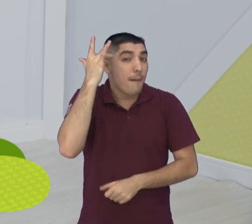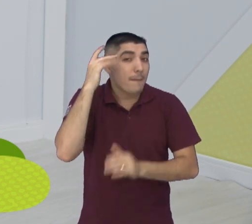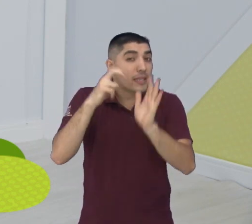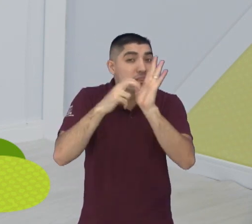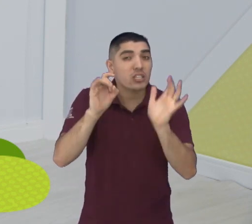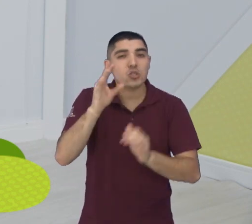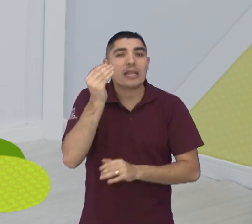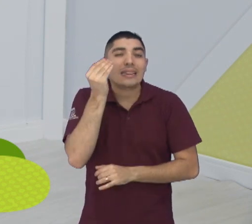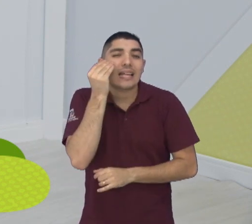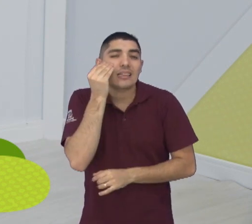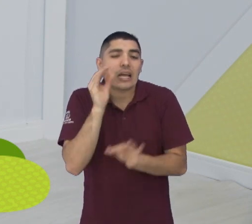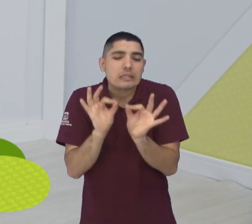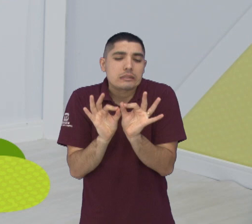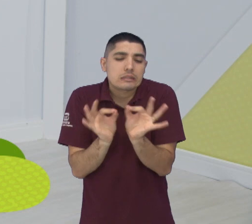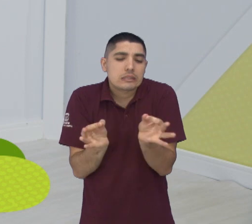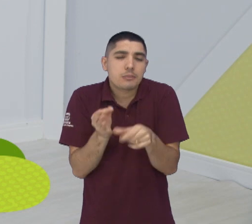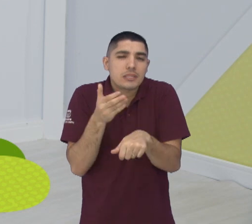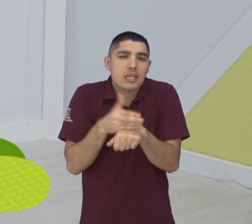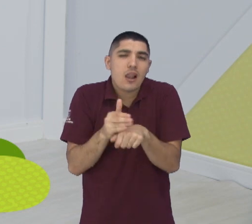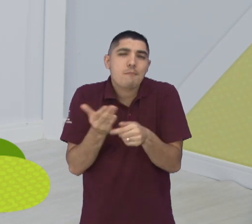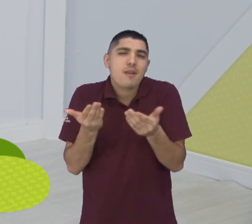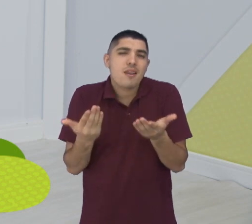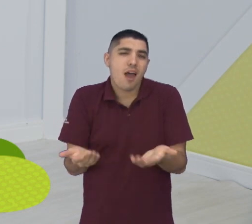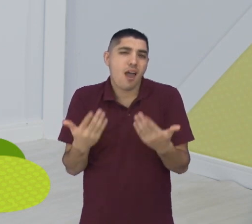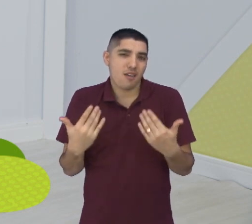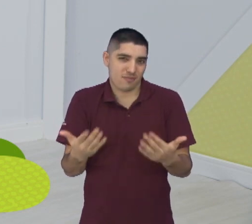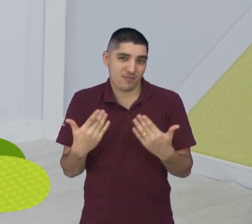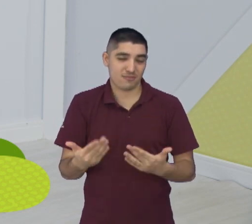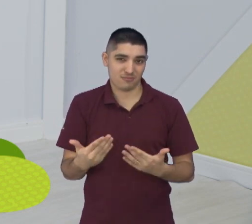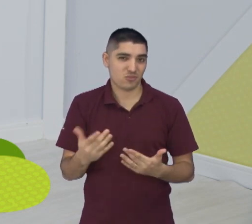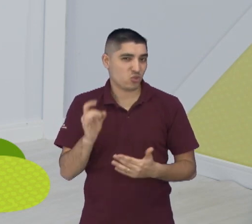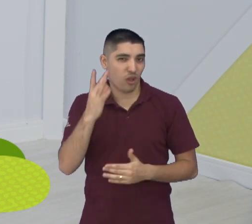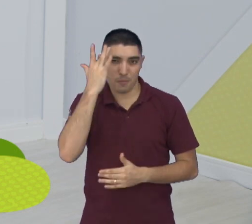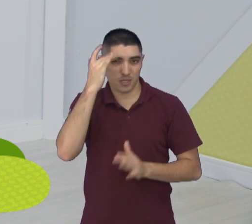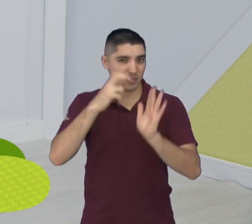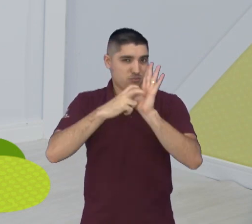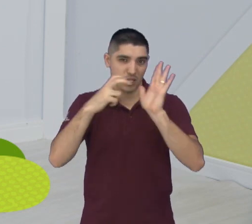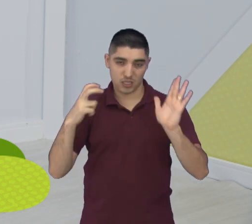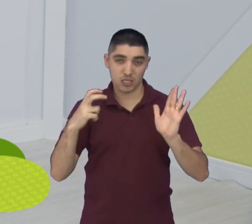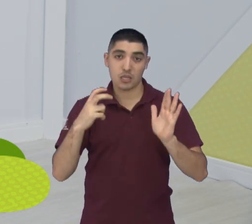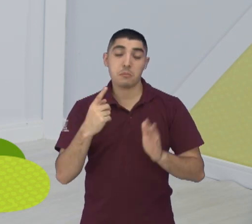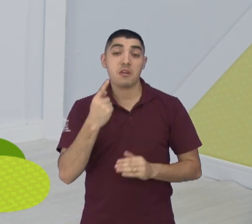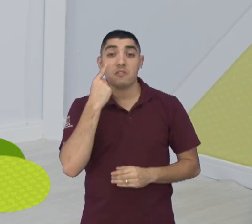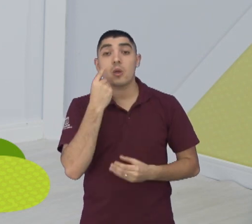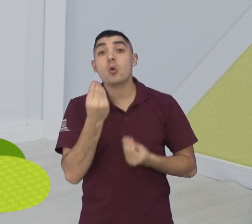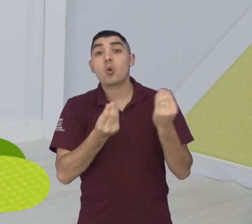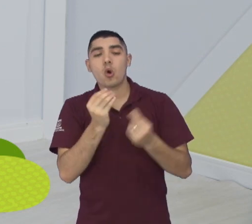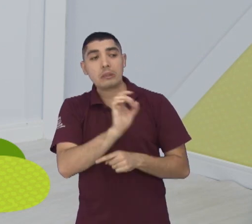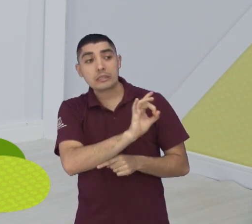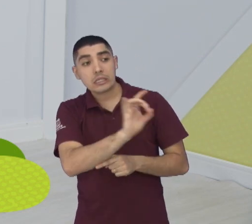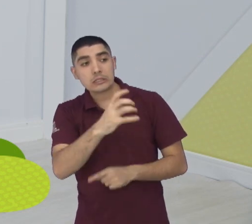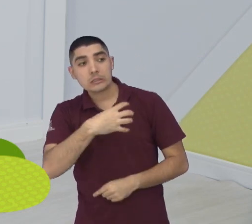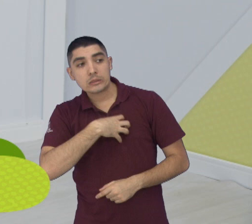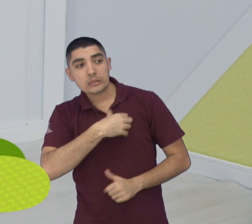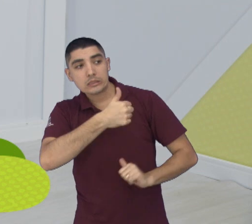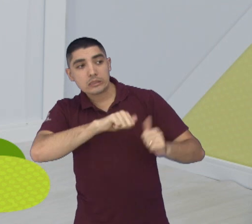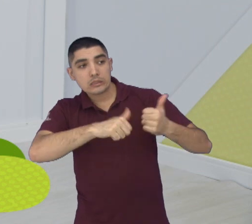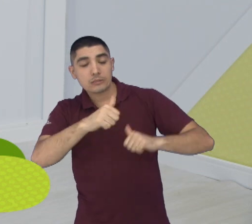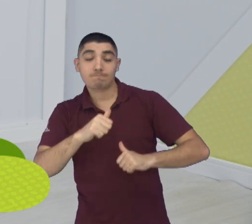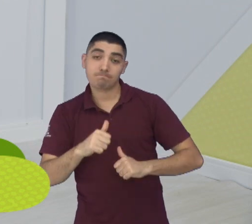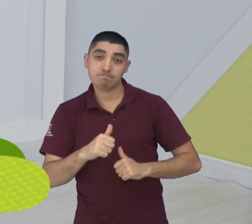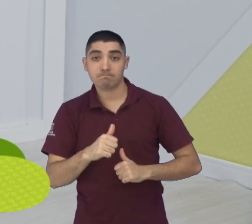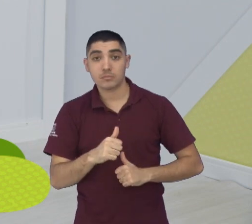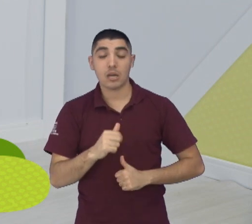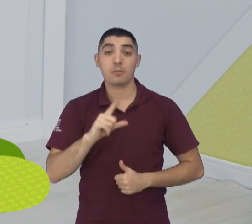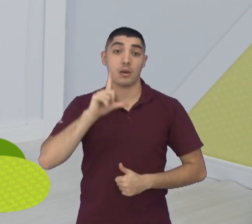roupa lá, os jogadores vão para a quadra ali para tentar dar uma esticada, para ver como é que cada um se comporta, para jogar hoje à noite,